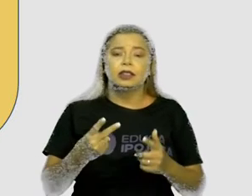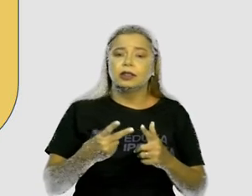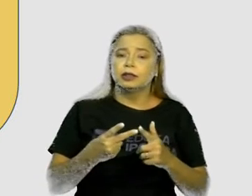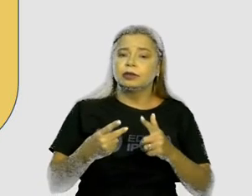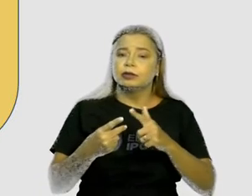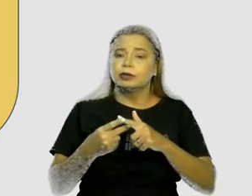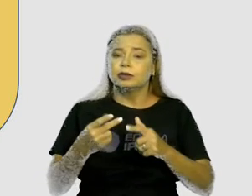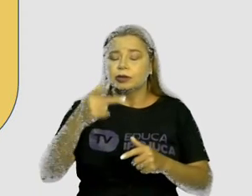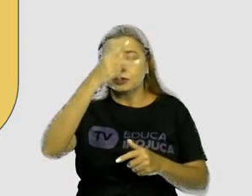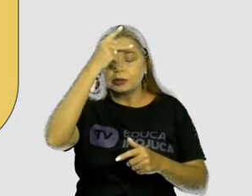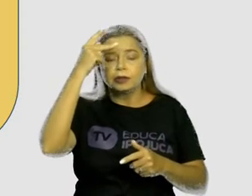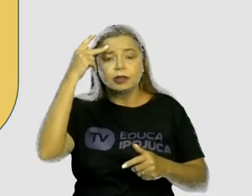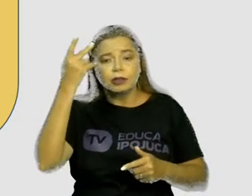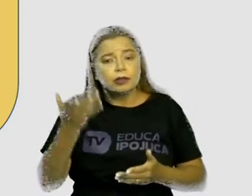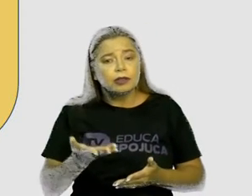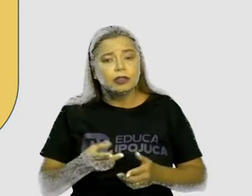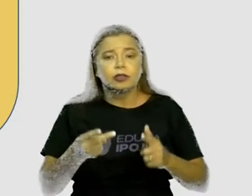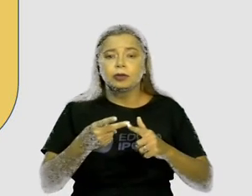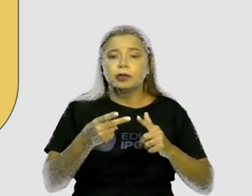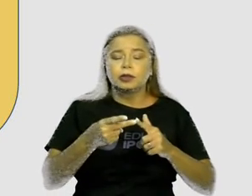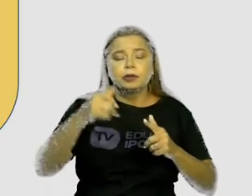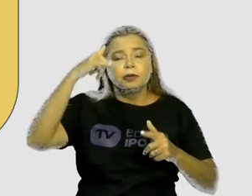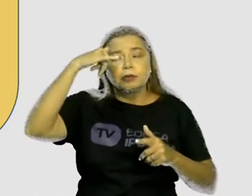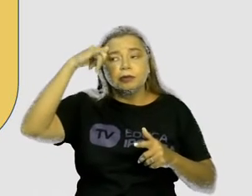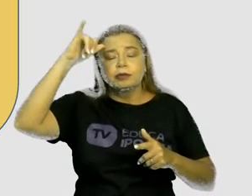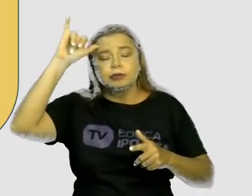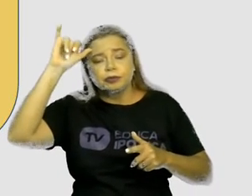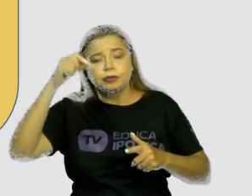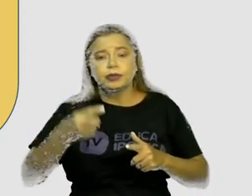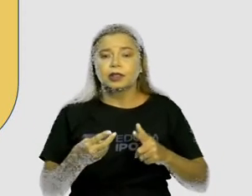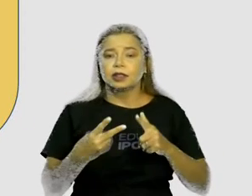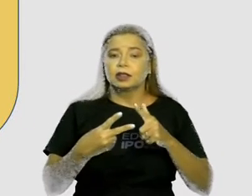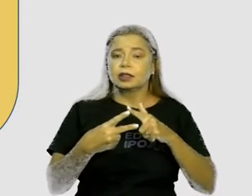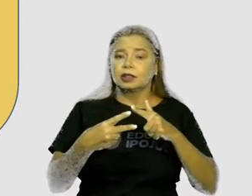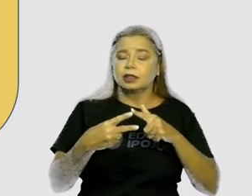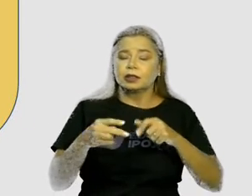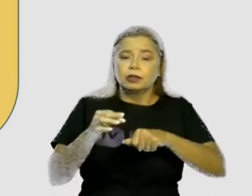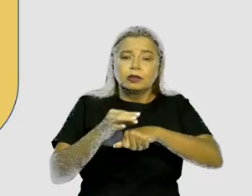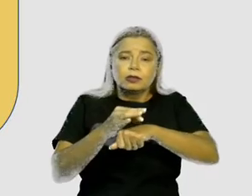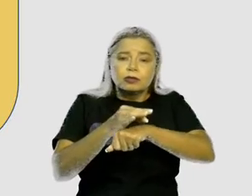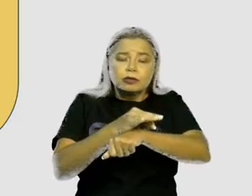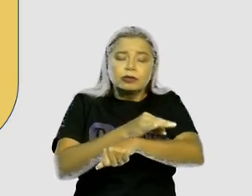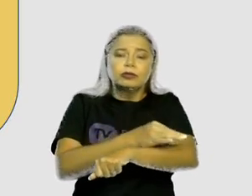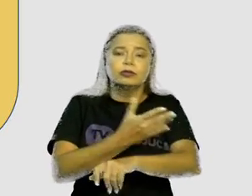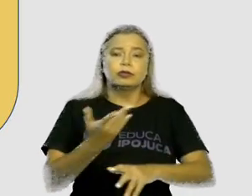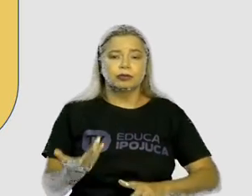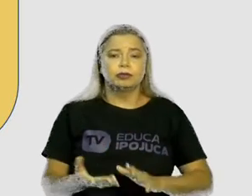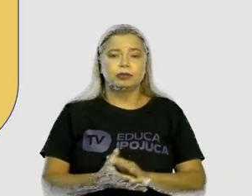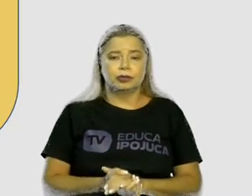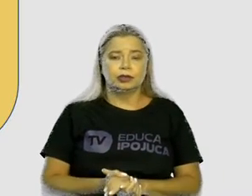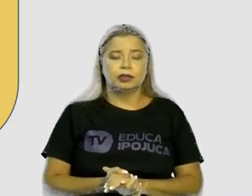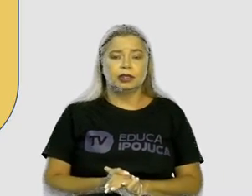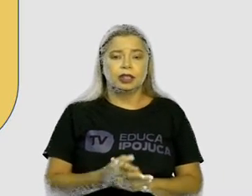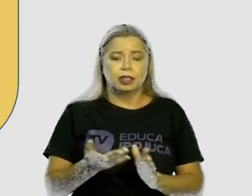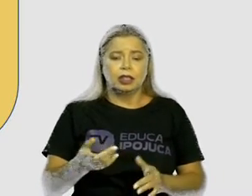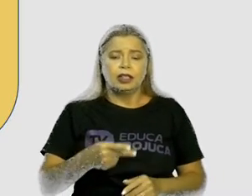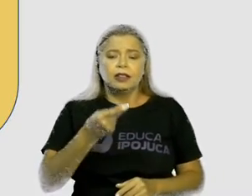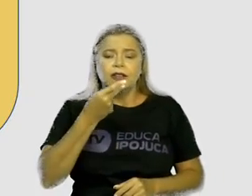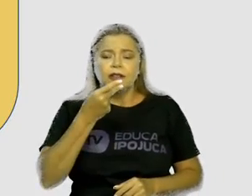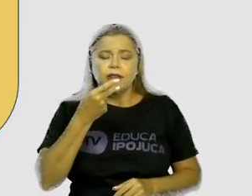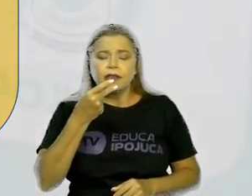formigas e o boi zebu. As ações, não é? Tudo que acontece no desenrolar da